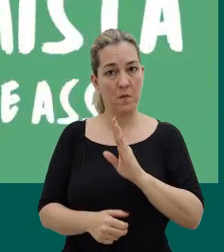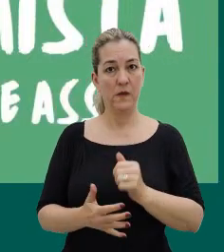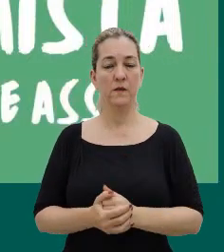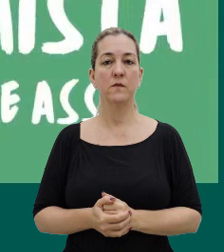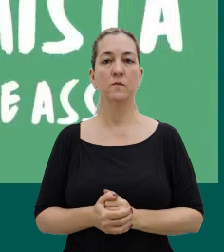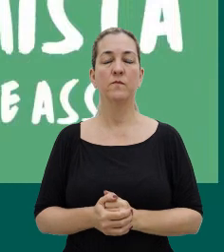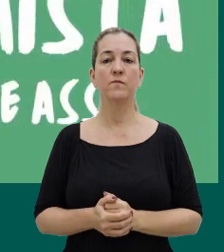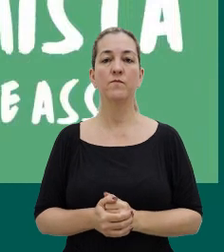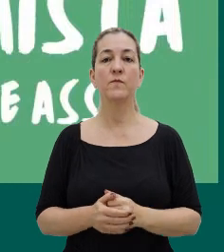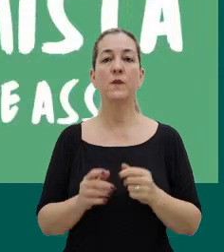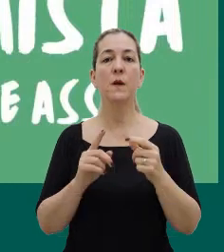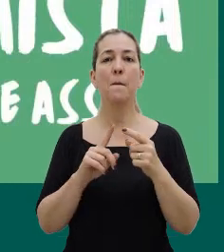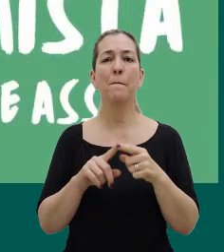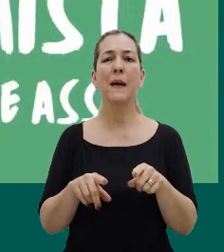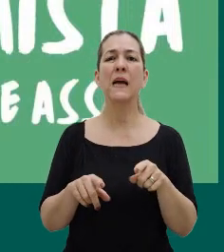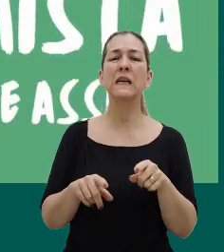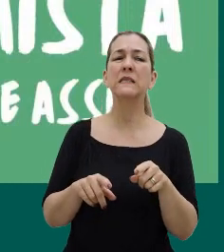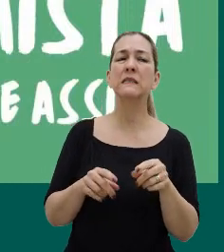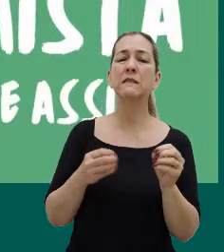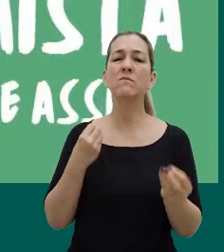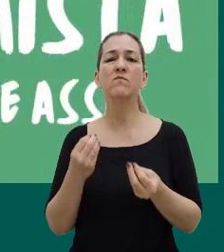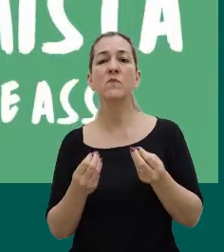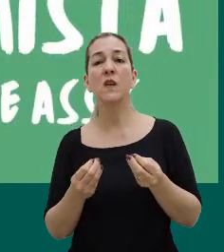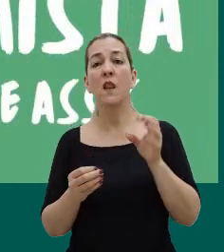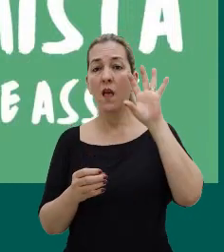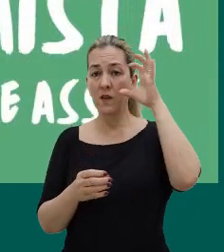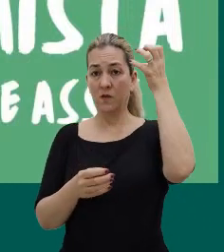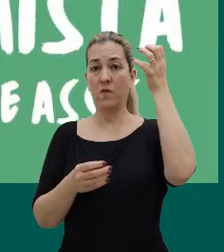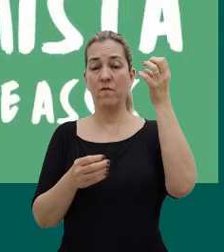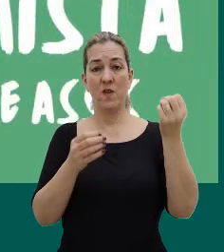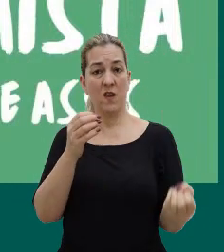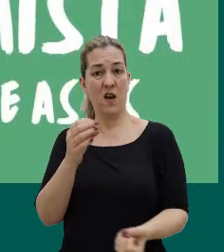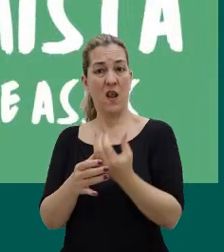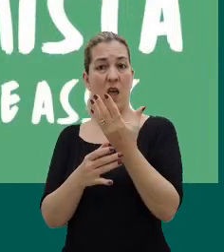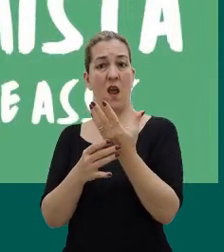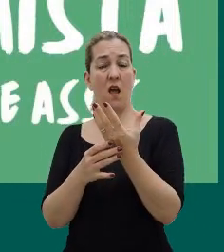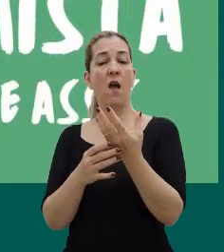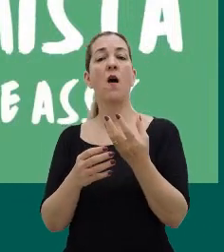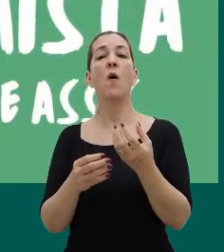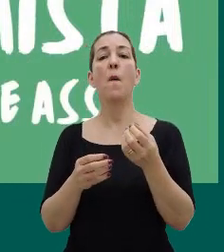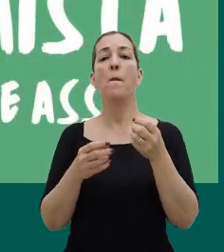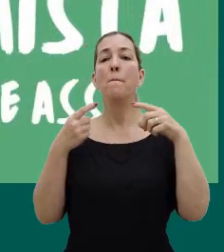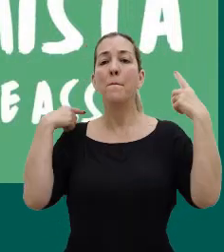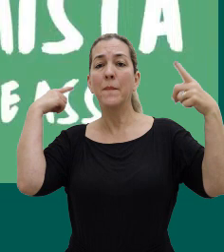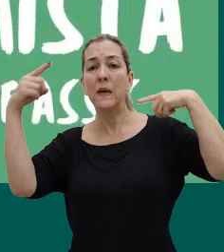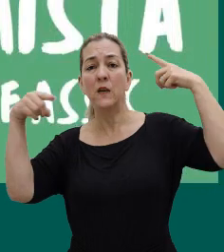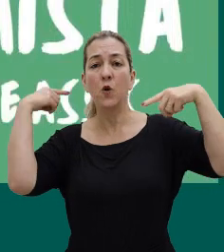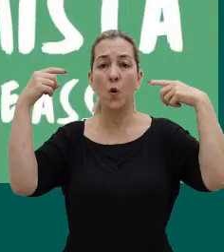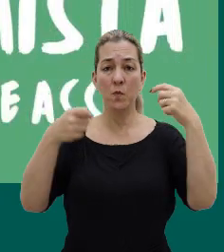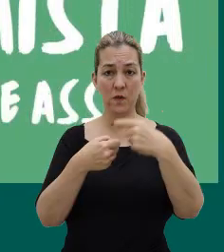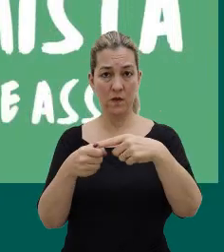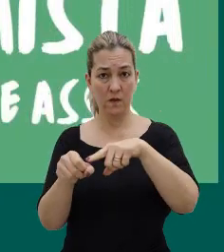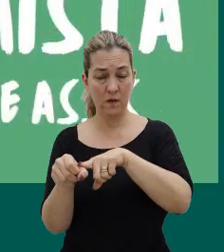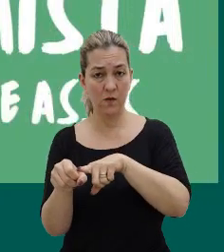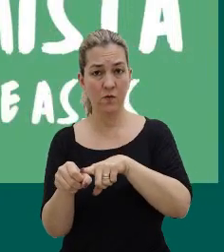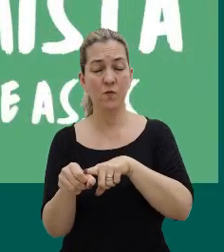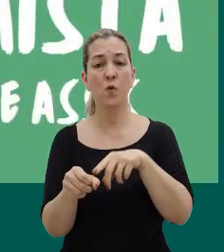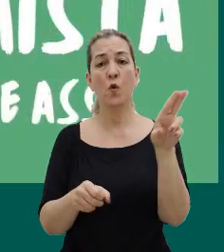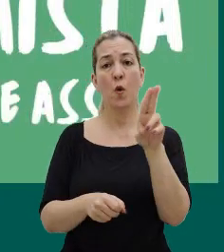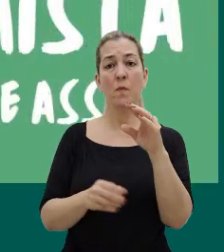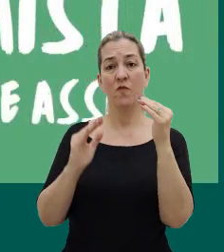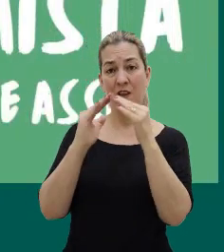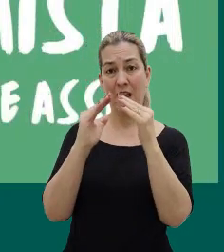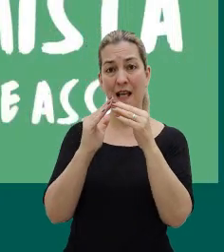Mais tarde, ele resolve criar um manicômio na cidade, o qual recebeu o nome de Casa Verde.